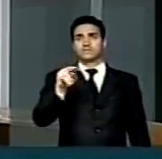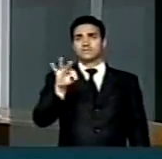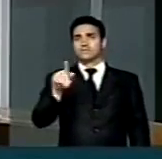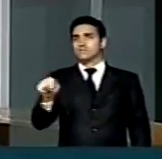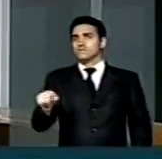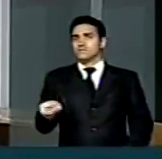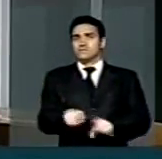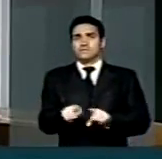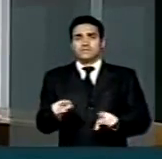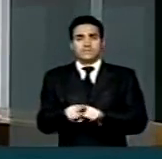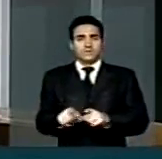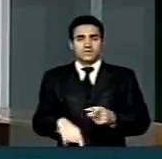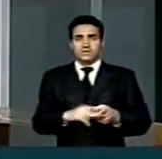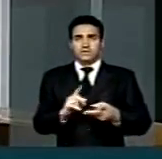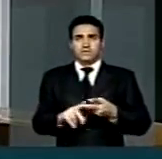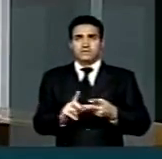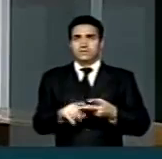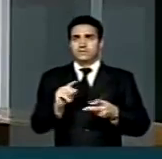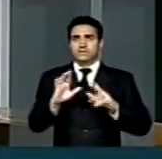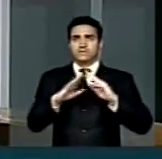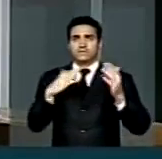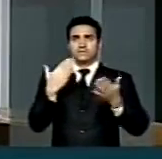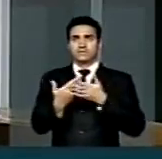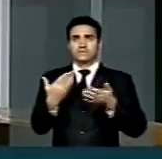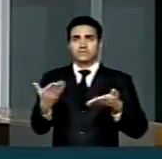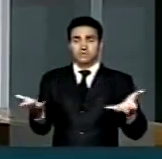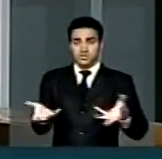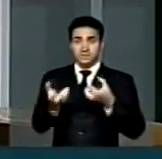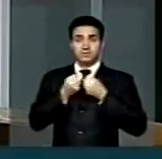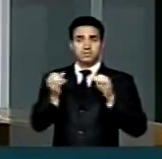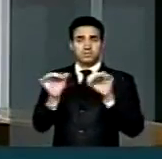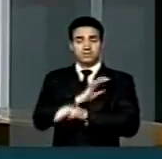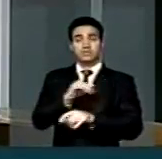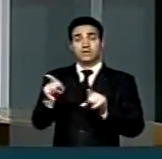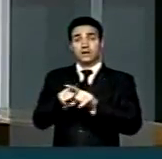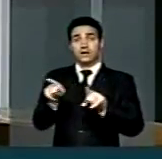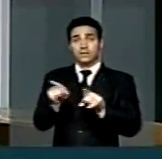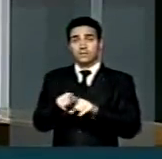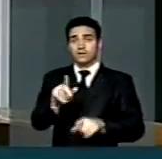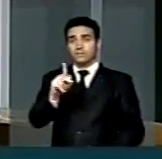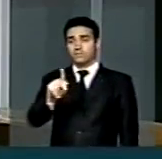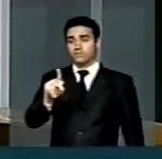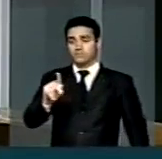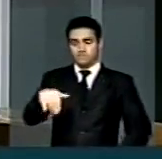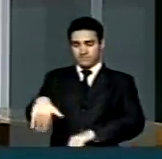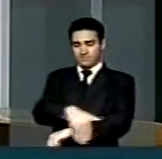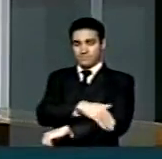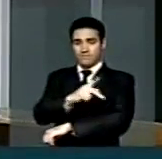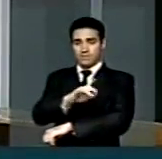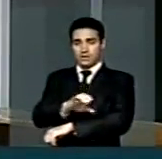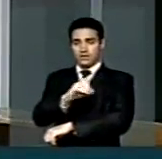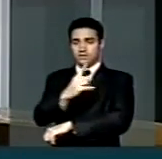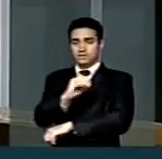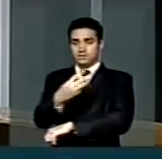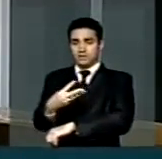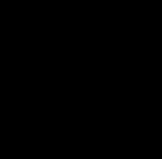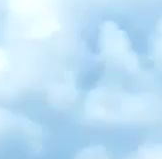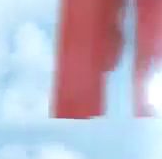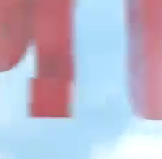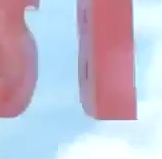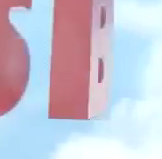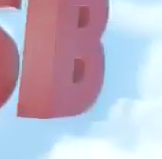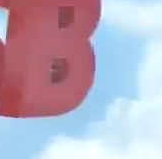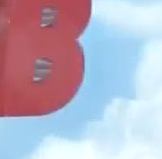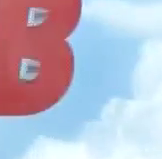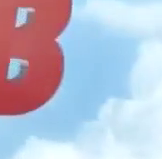trabalho, por esse desenvolvimento, pela escola bonita que recebeu e também pela PE 103 que vai ser recuperada. Até